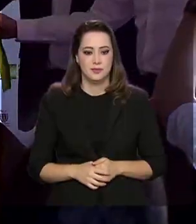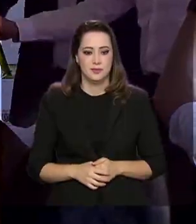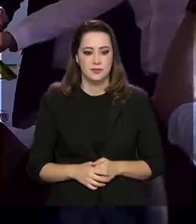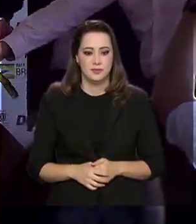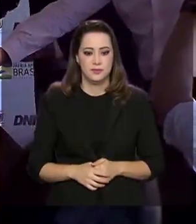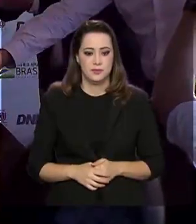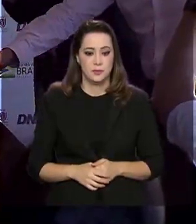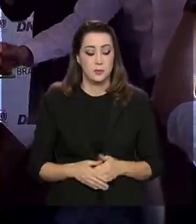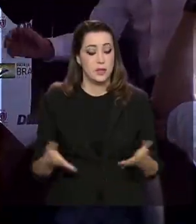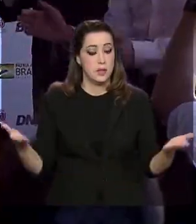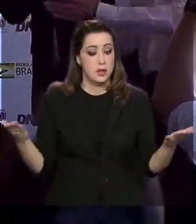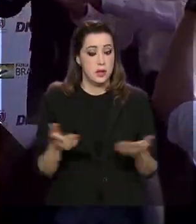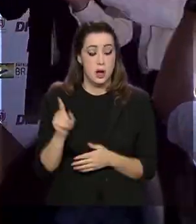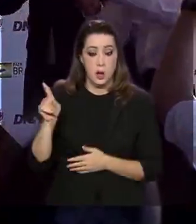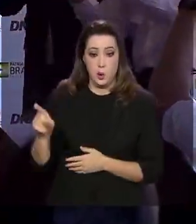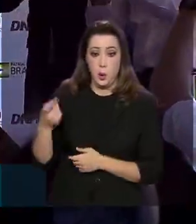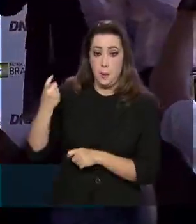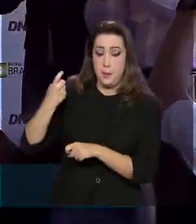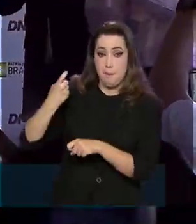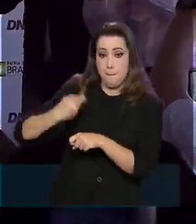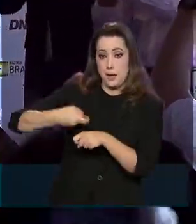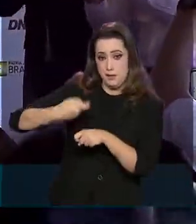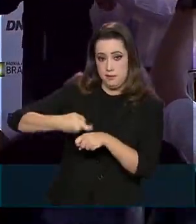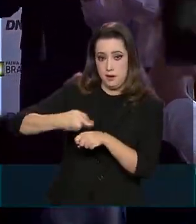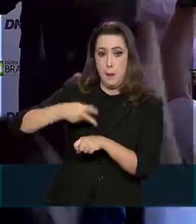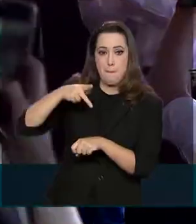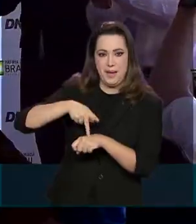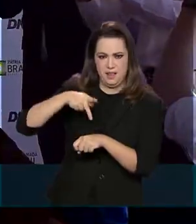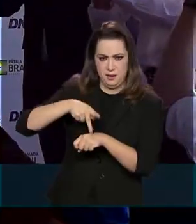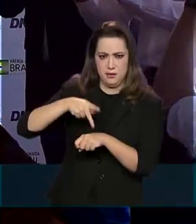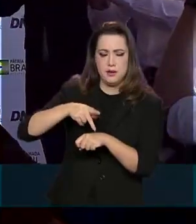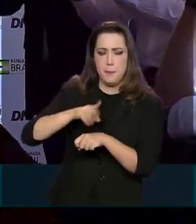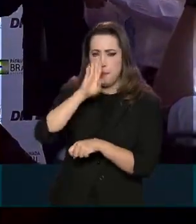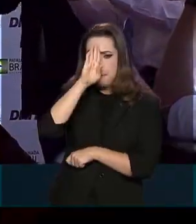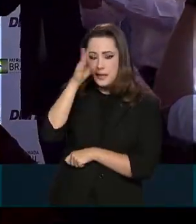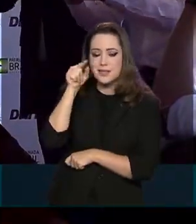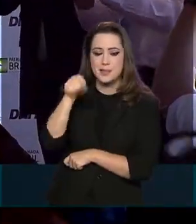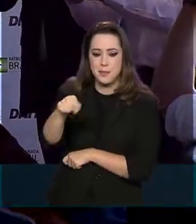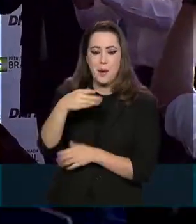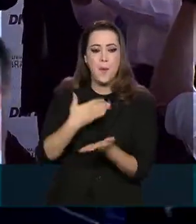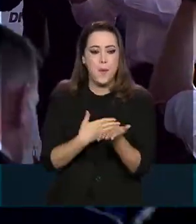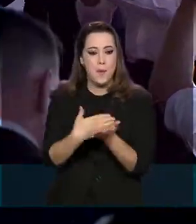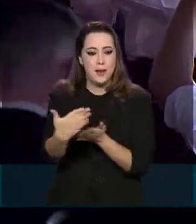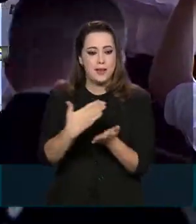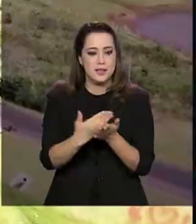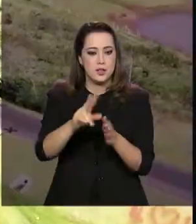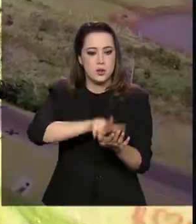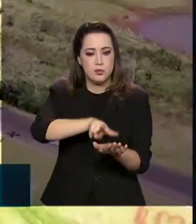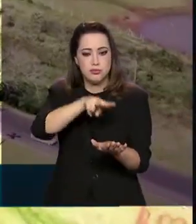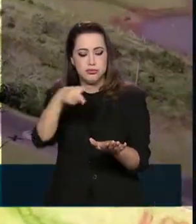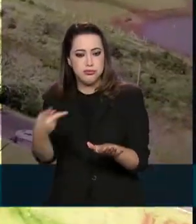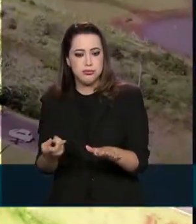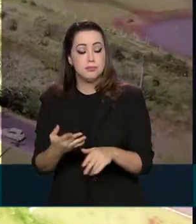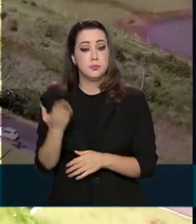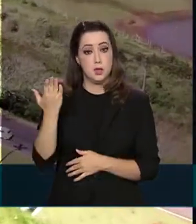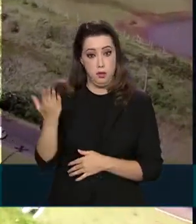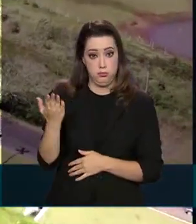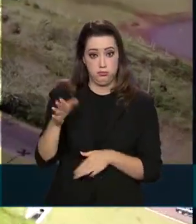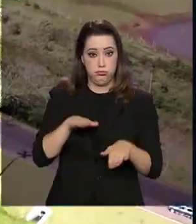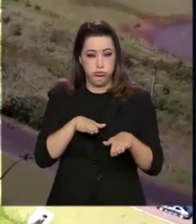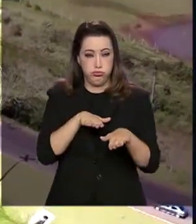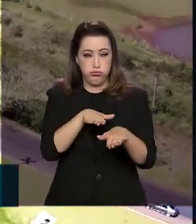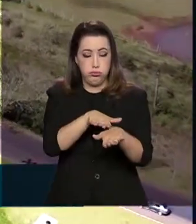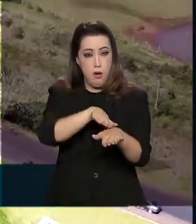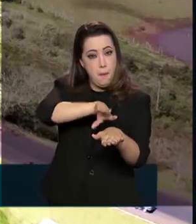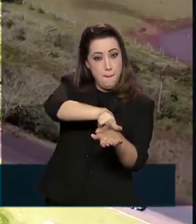Com o lançamento desta pedra fundamental, foi dada a largada para a duplicação da Rodovia das Cataratas. A obra, com quase